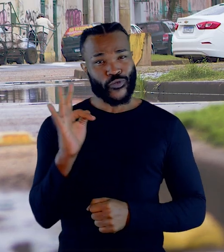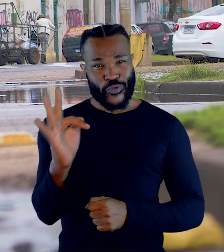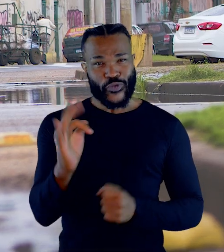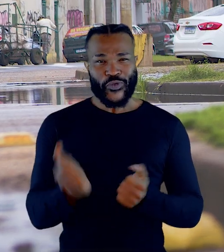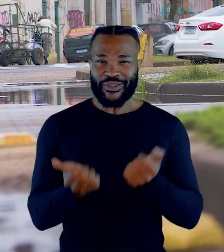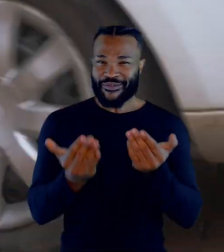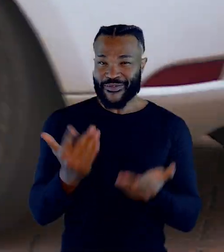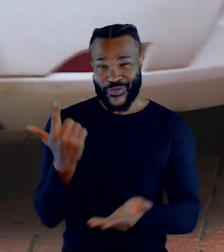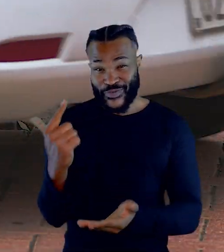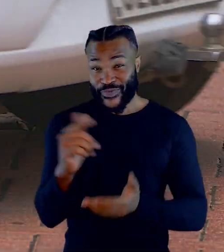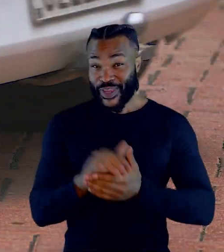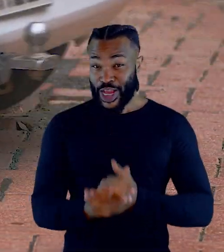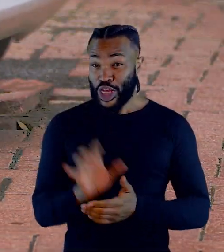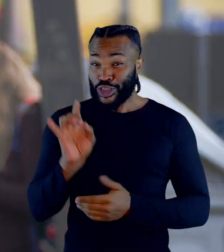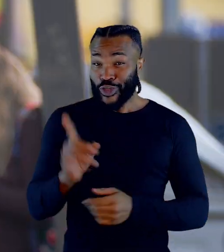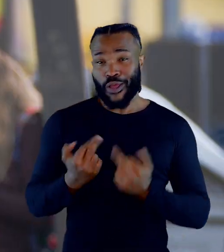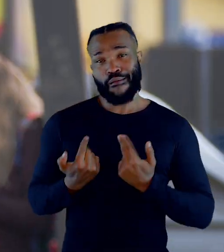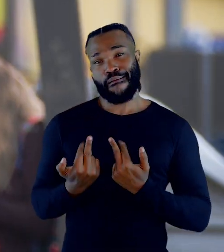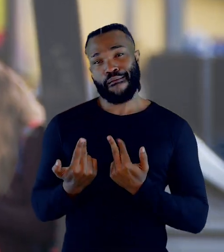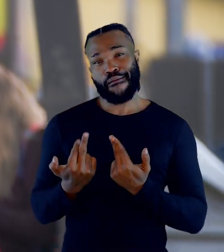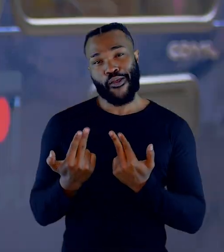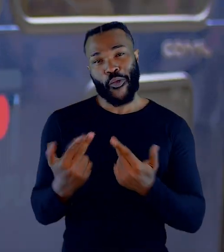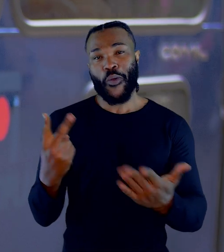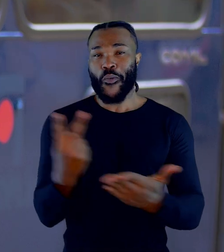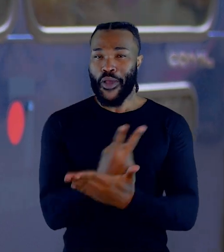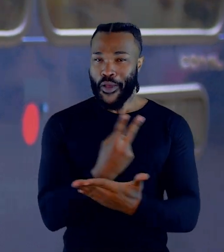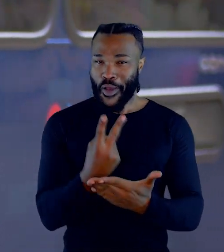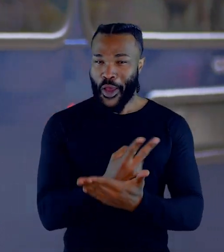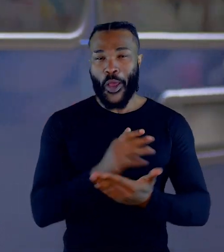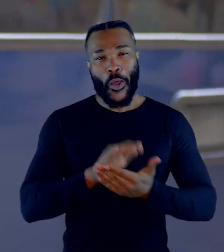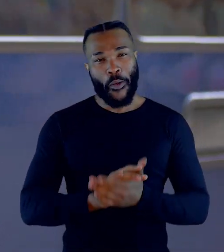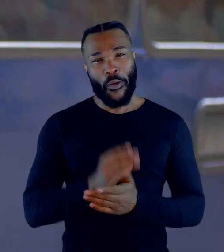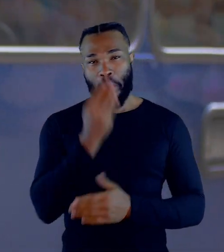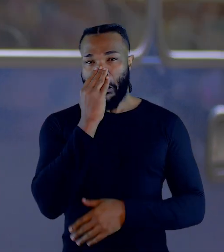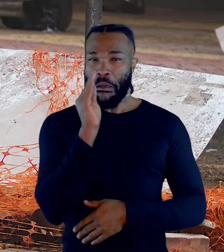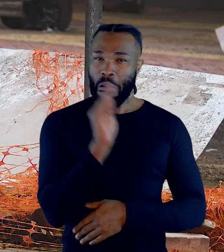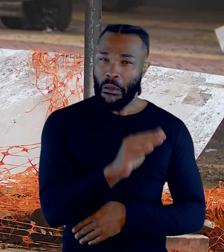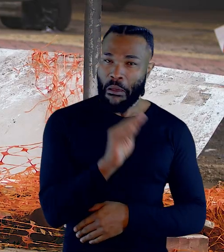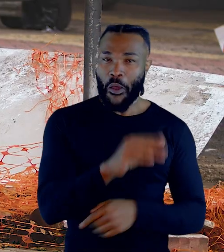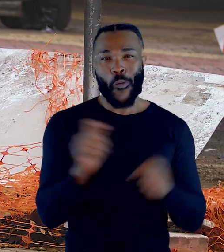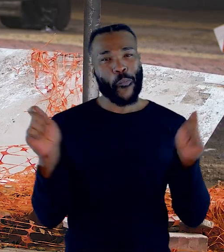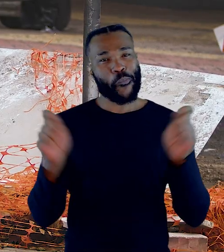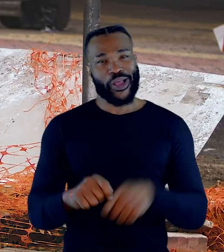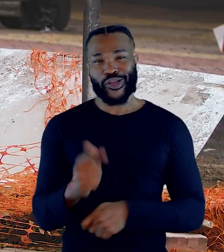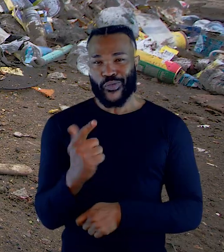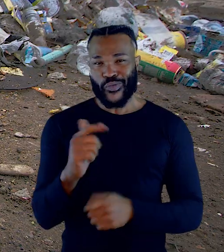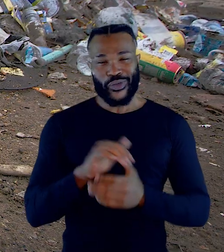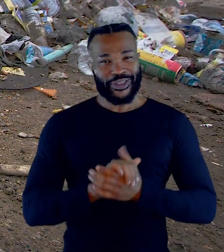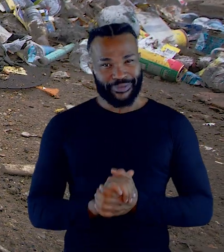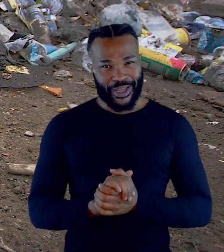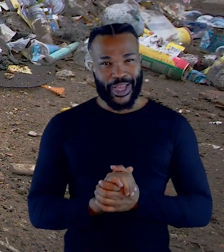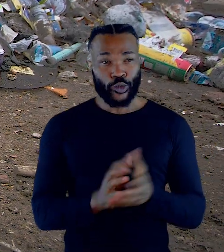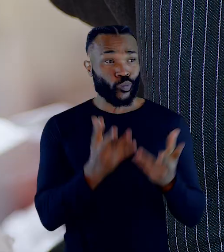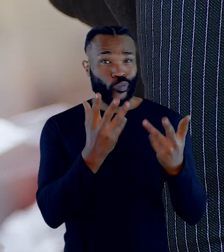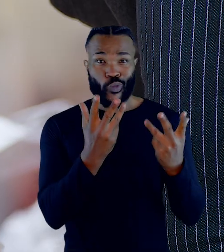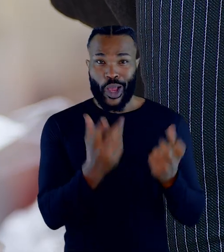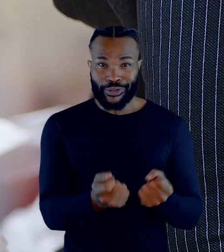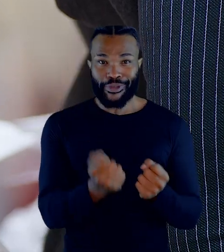tem um futuro para oferecer. Só repetição de tantos erros. Negligência, incompetência,